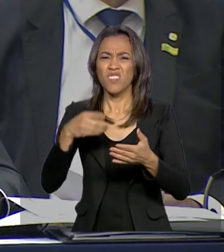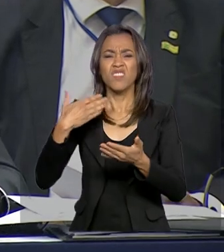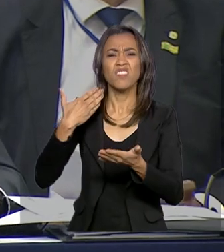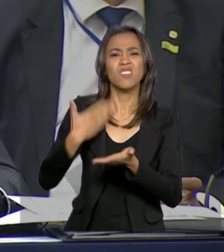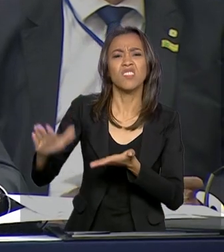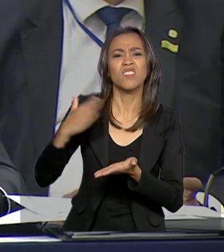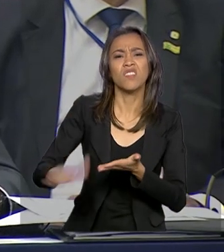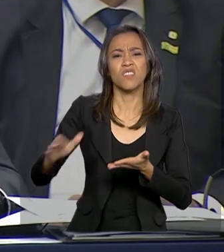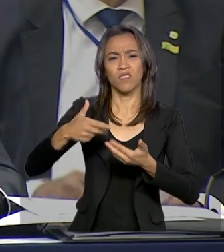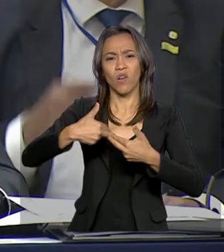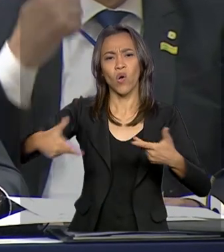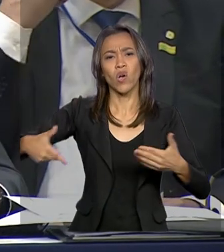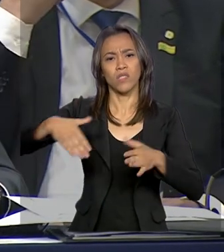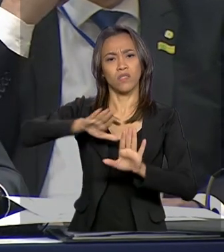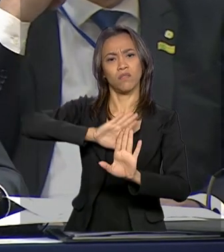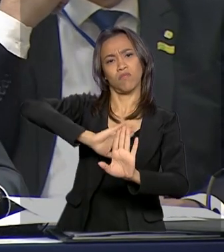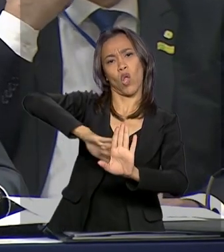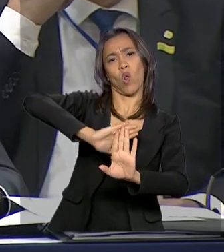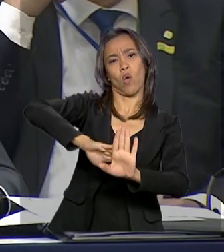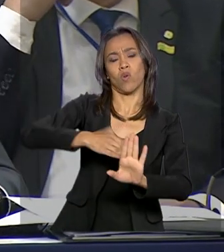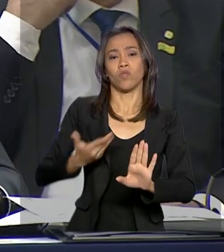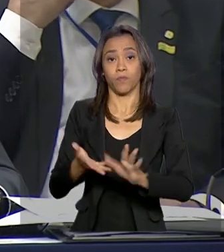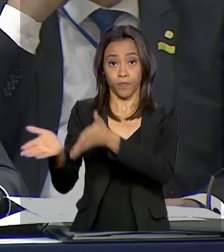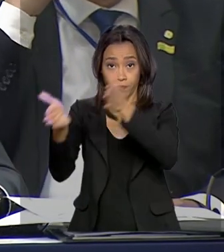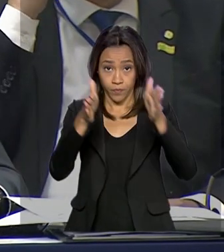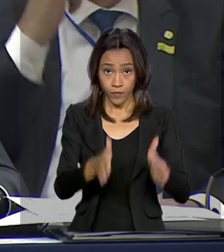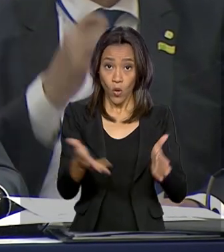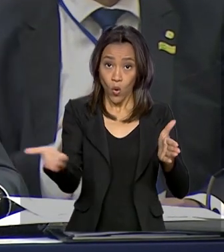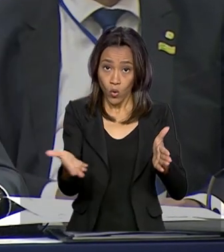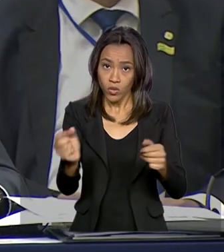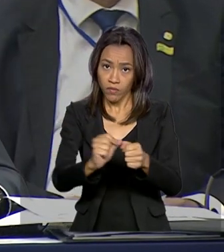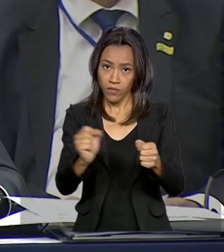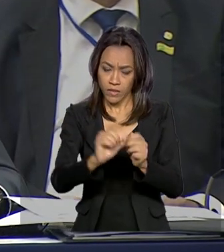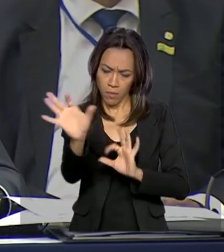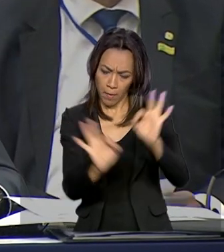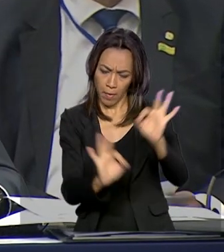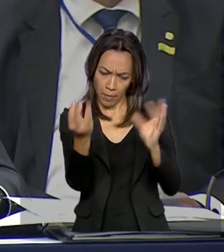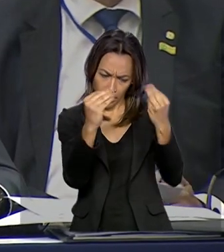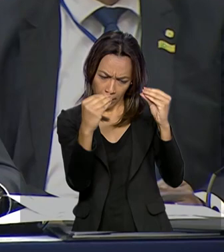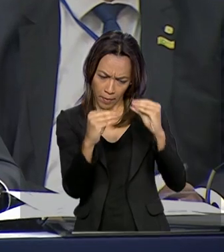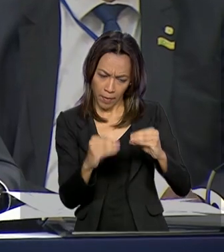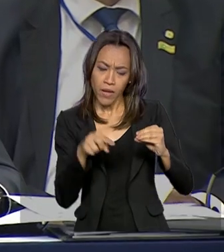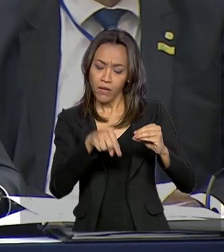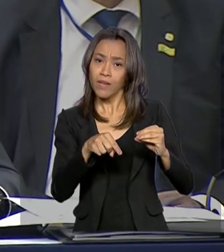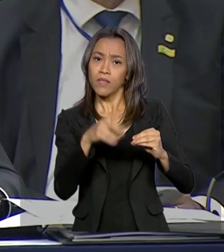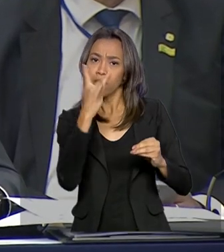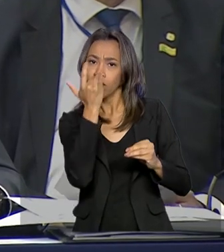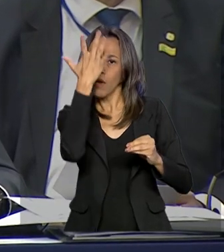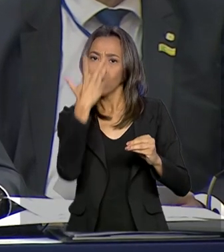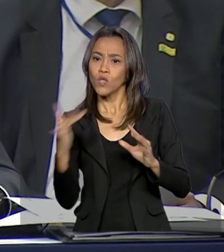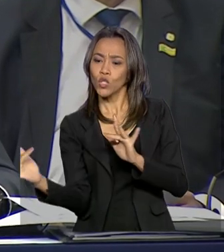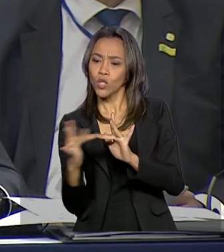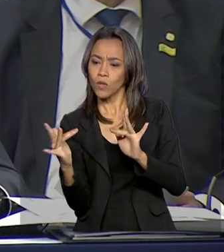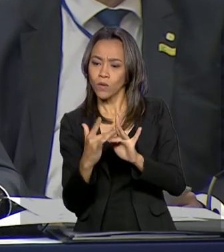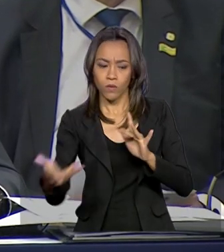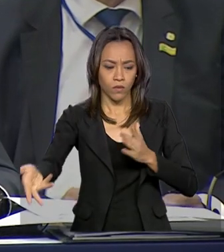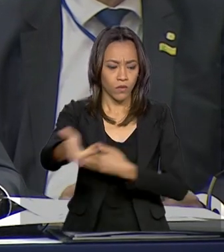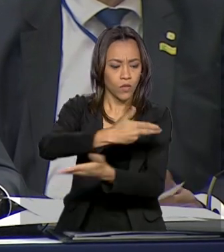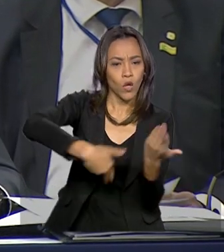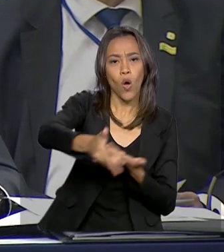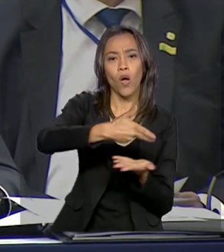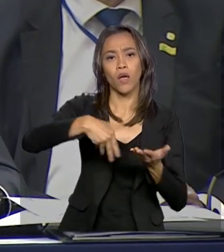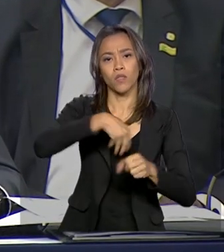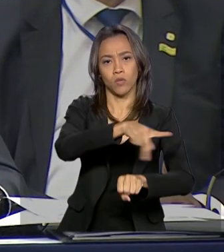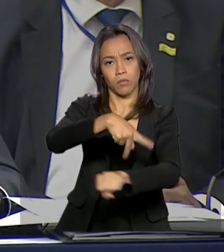Hoje, assinamos acordos que vão agilizar e simplificar as trocas entre nós, como o acordo de